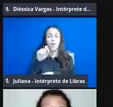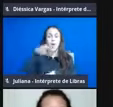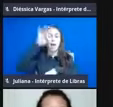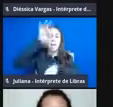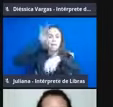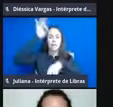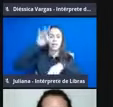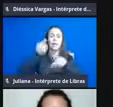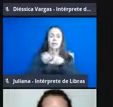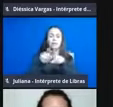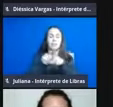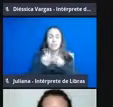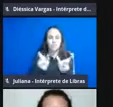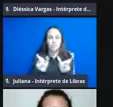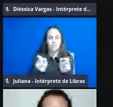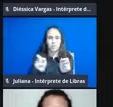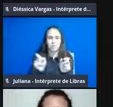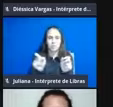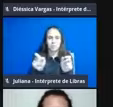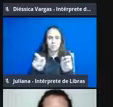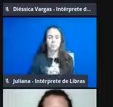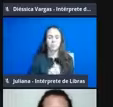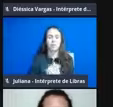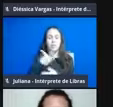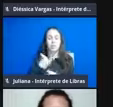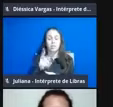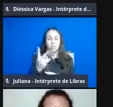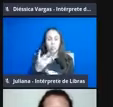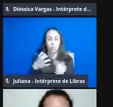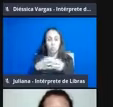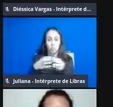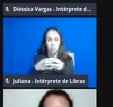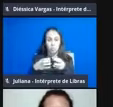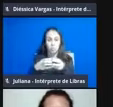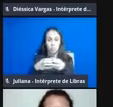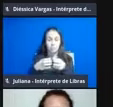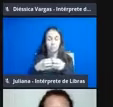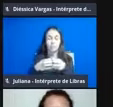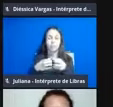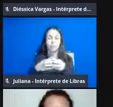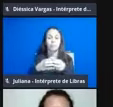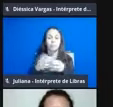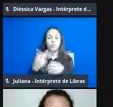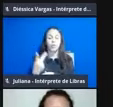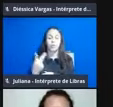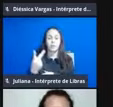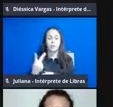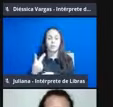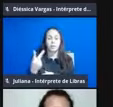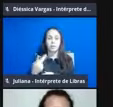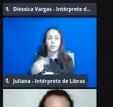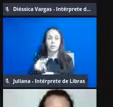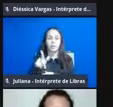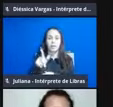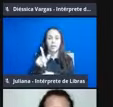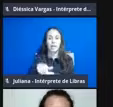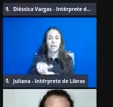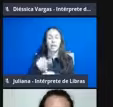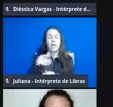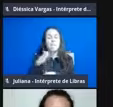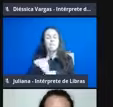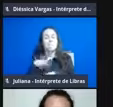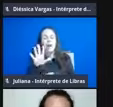tá? Esses grupos, né, esses insetos, eles geralmente são insetos sociais, eles se